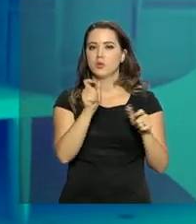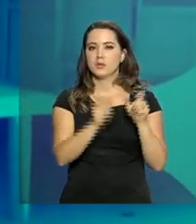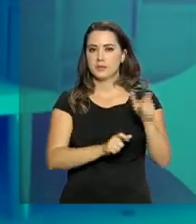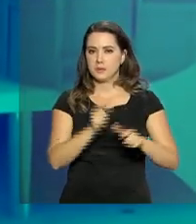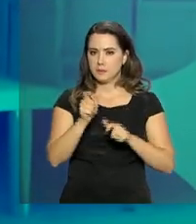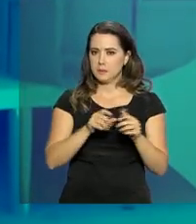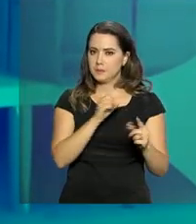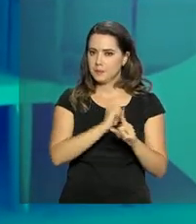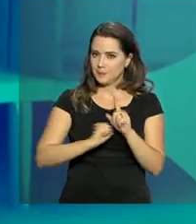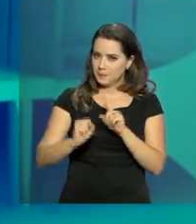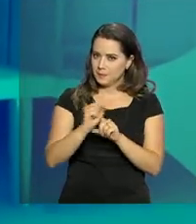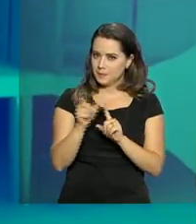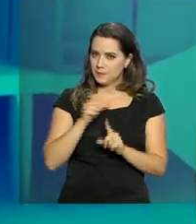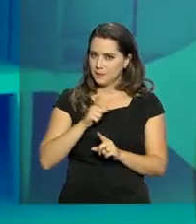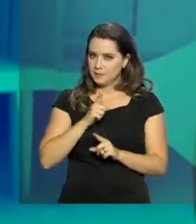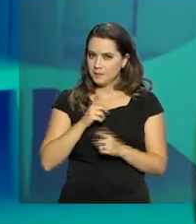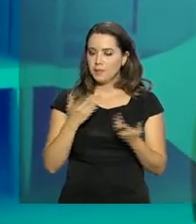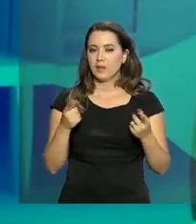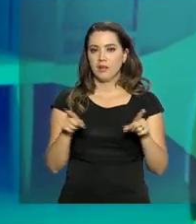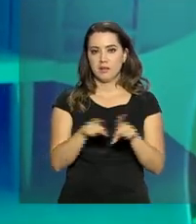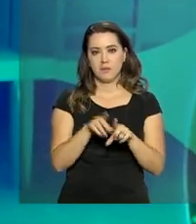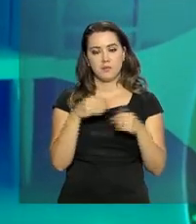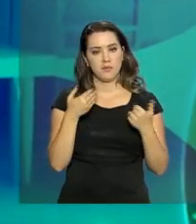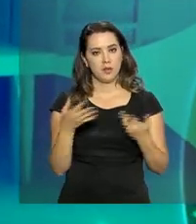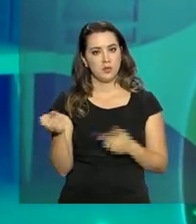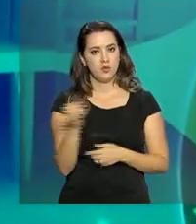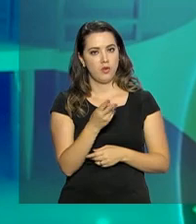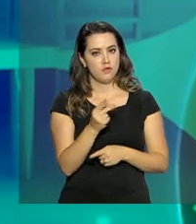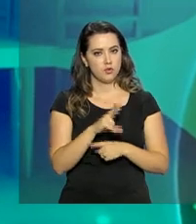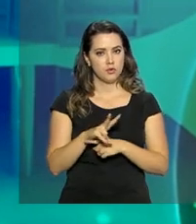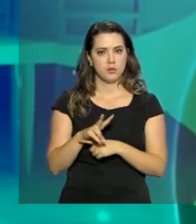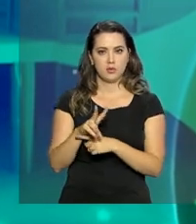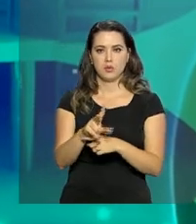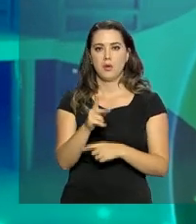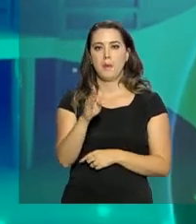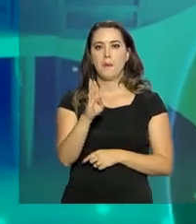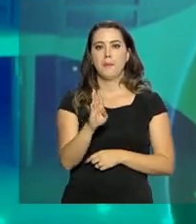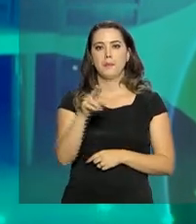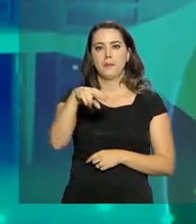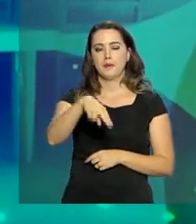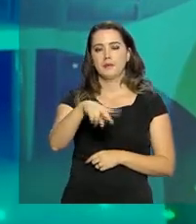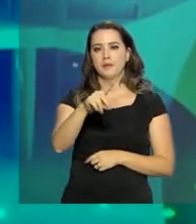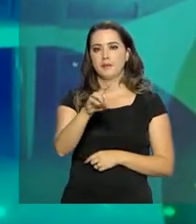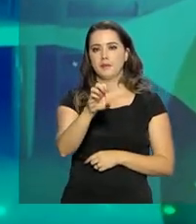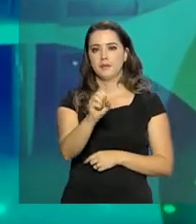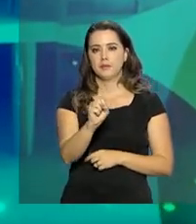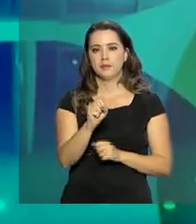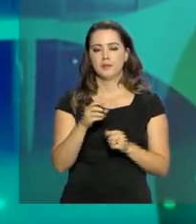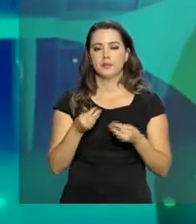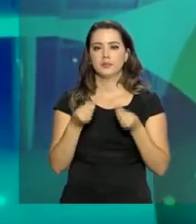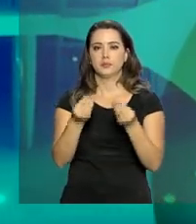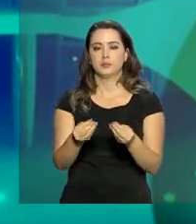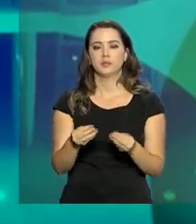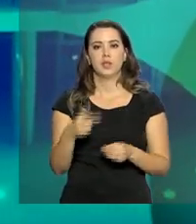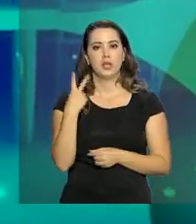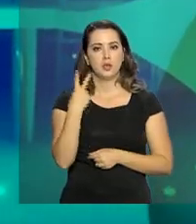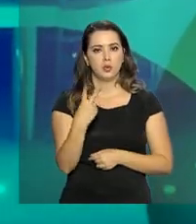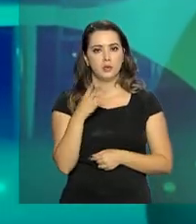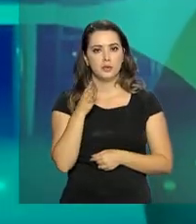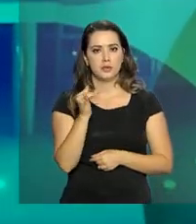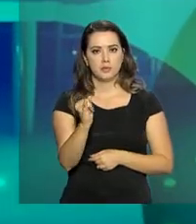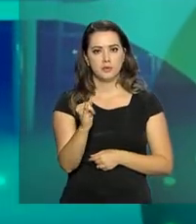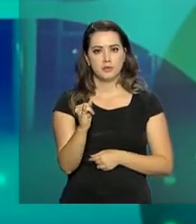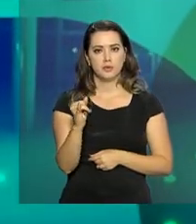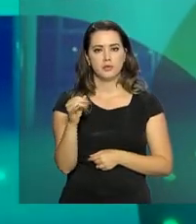pessoas físicas. É o que as novas linhas de crédito do BNDES, lançadas hoje, devem garantir. São 2 bilhões